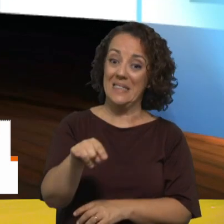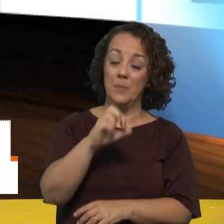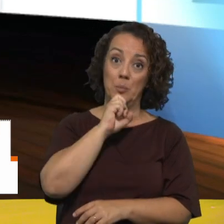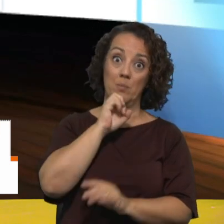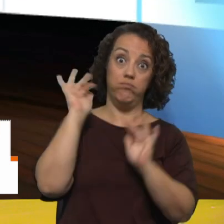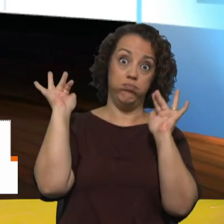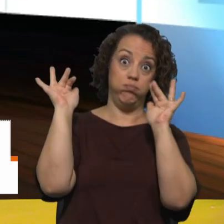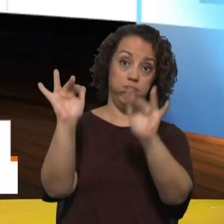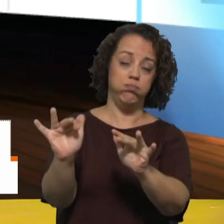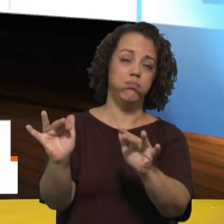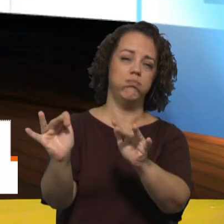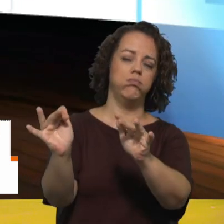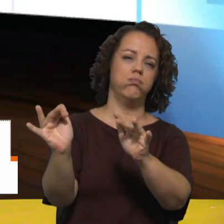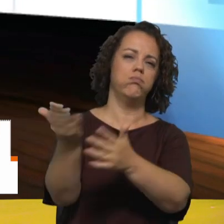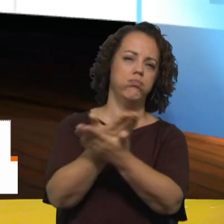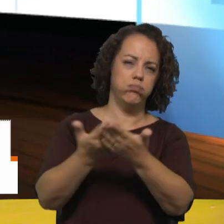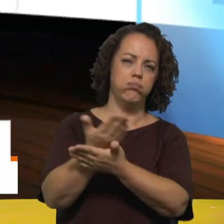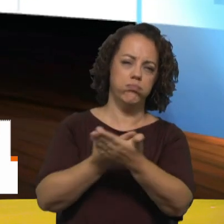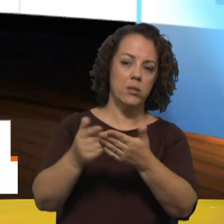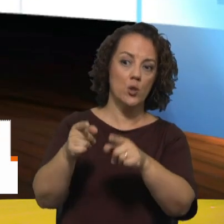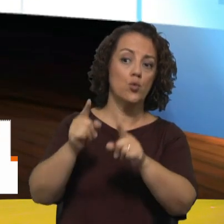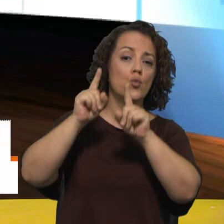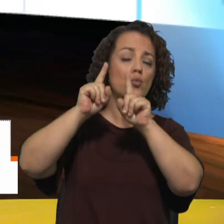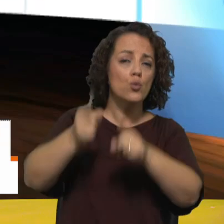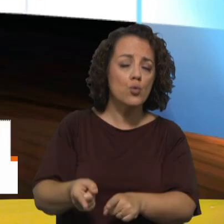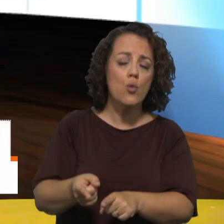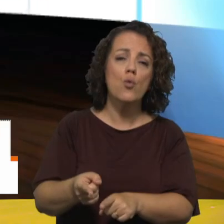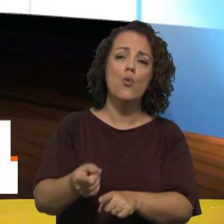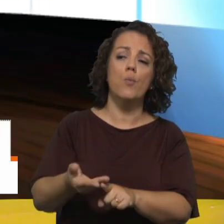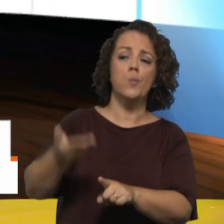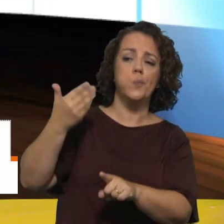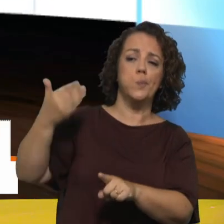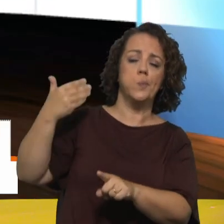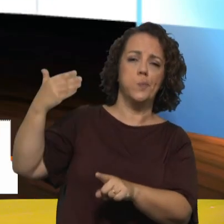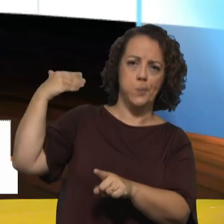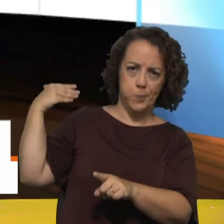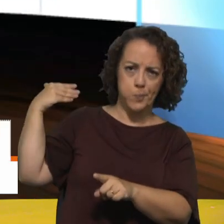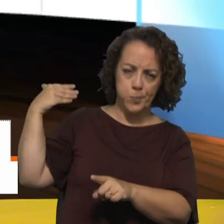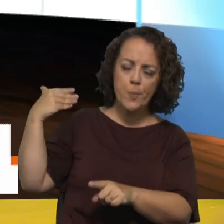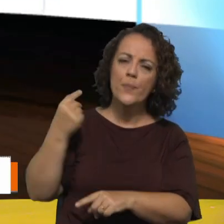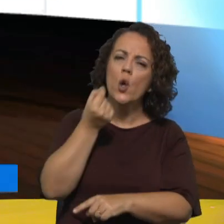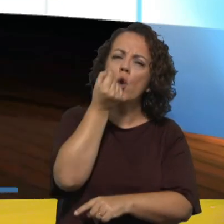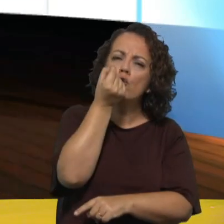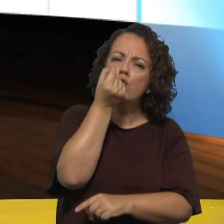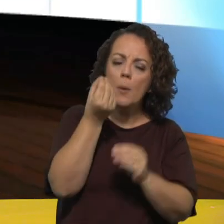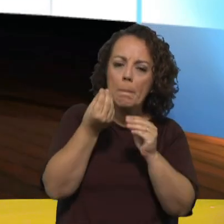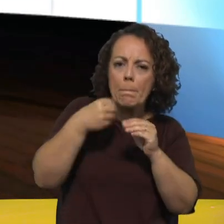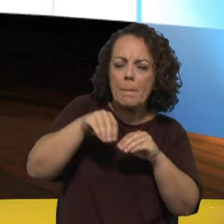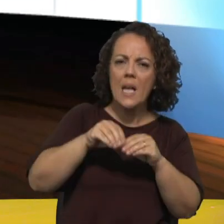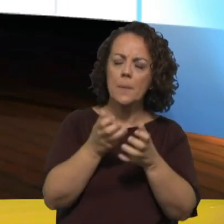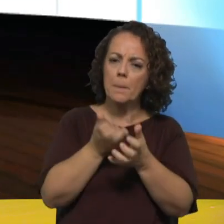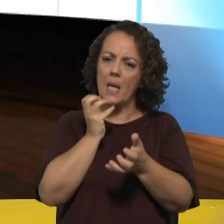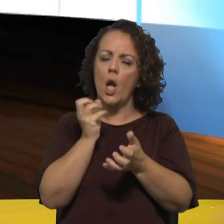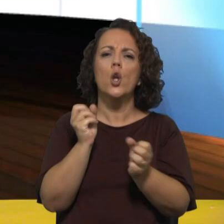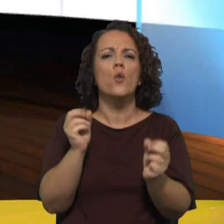culminar de um processo que se iniciou aos poucos nos outros sínodos. Todos eles tiveram pequenas novidades que vieram